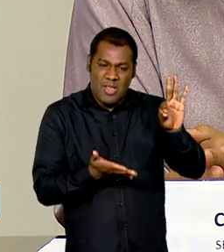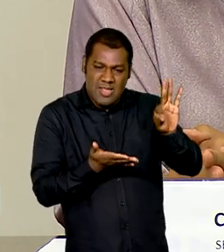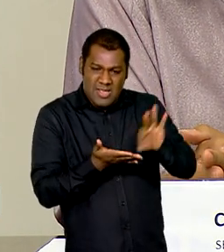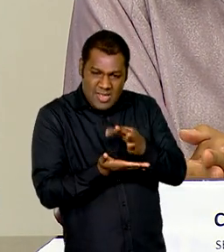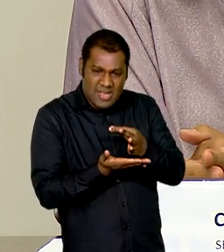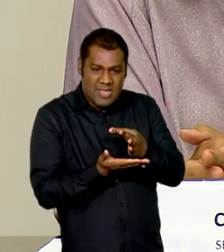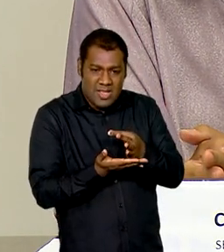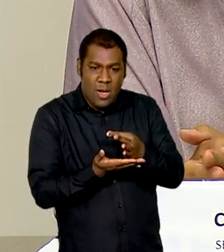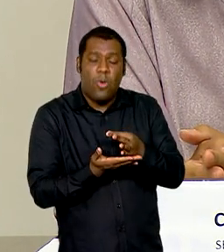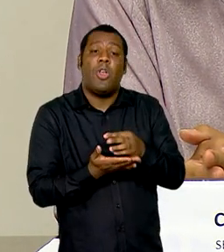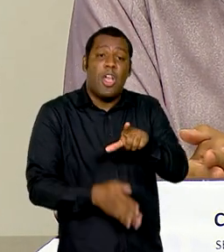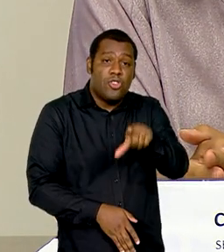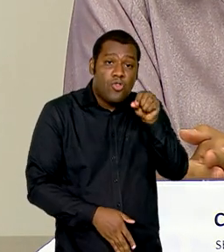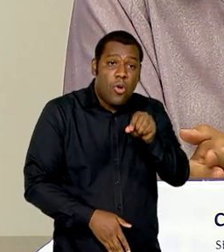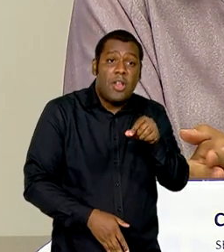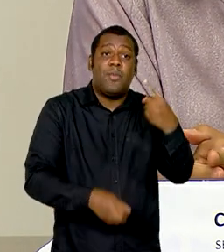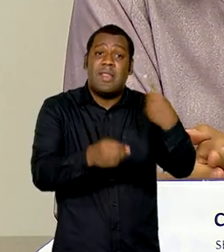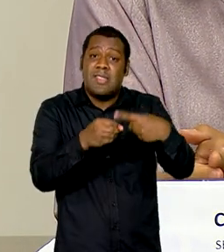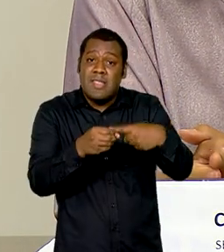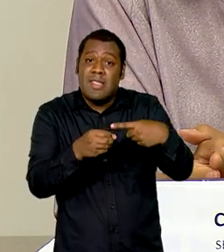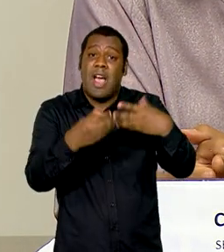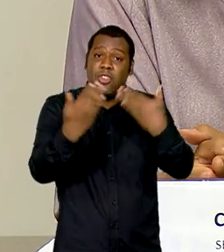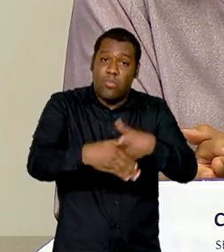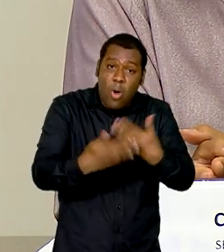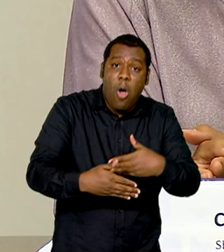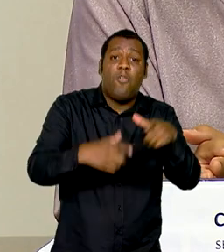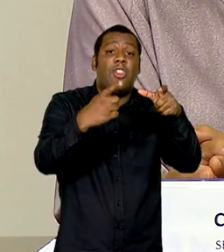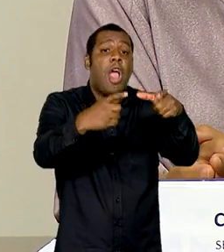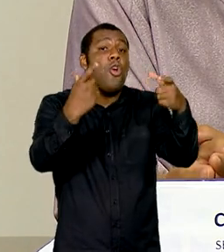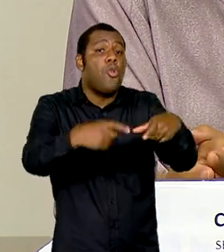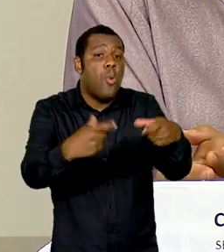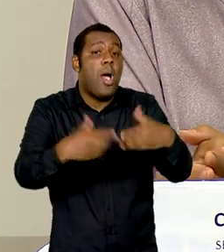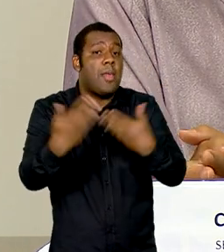o seu local de prova, para ter certeza que recebeu o local de prova, que está a cidade correta, etc.